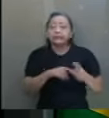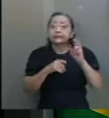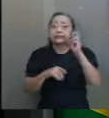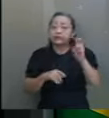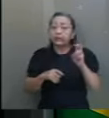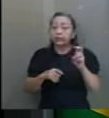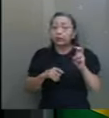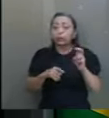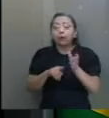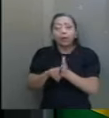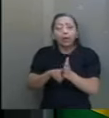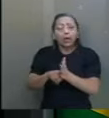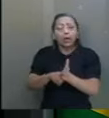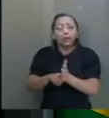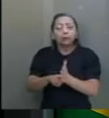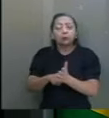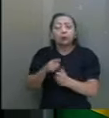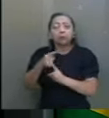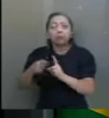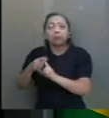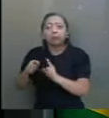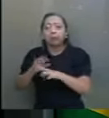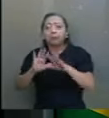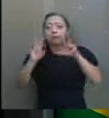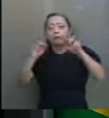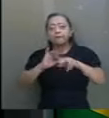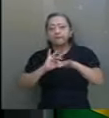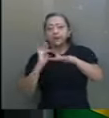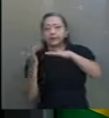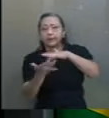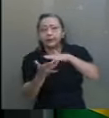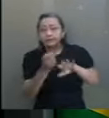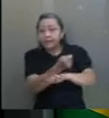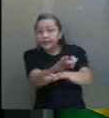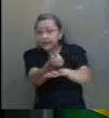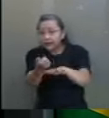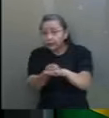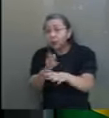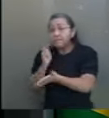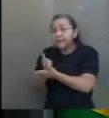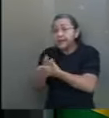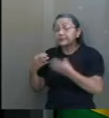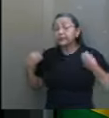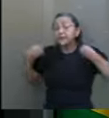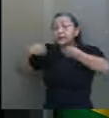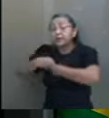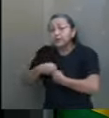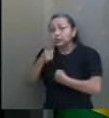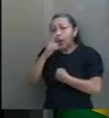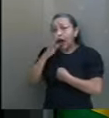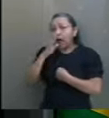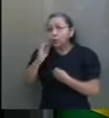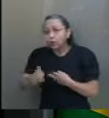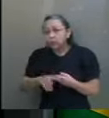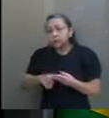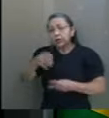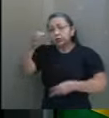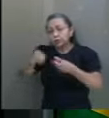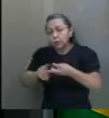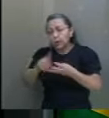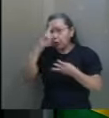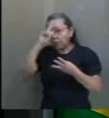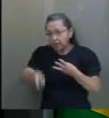interminável sobre fake news, em que o mesmo ministro acusa, julga e condena.